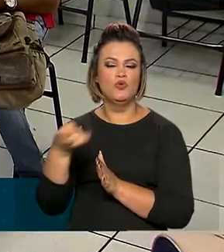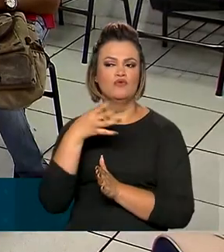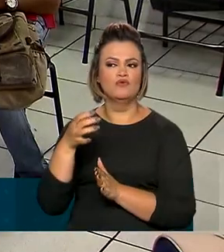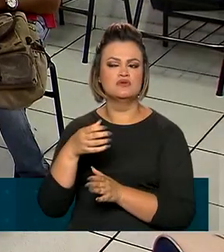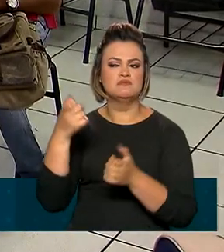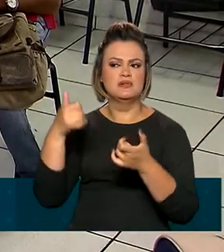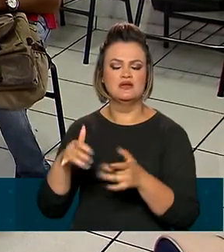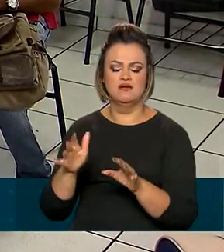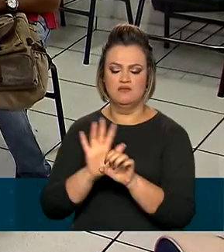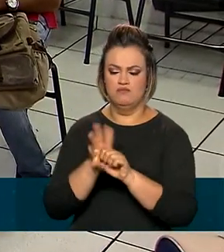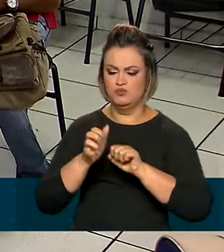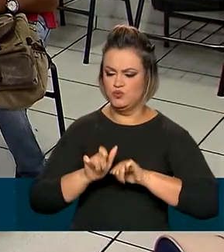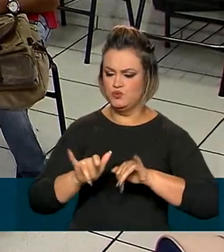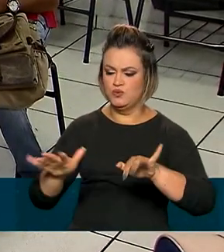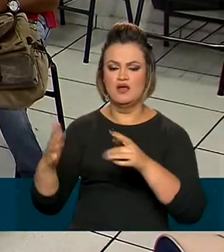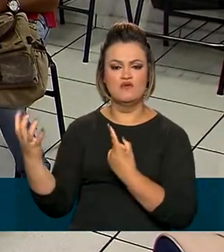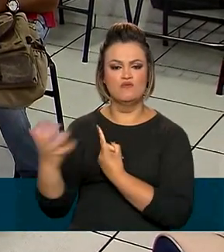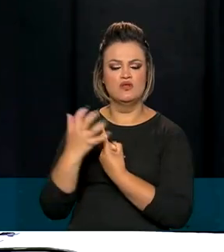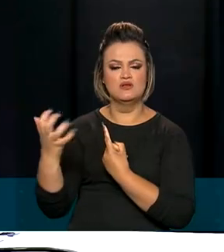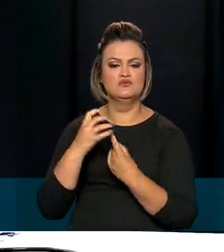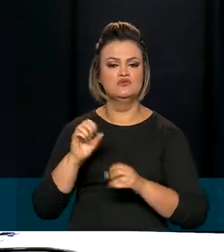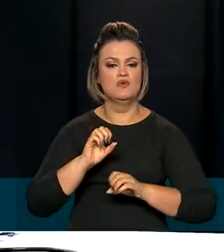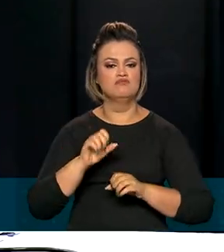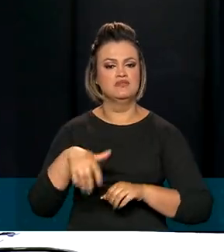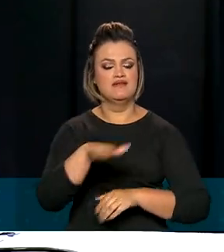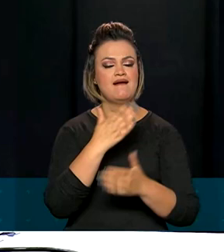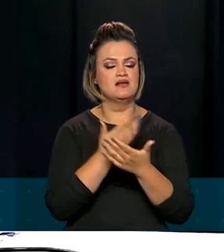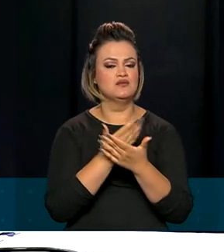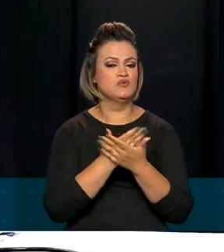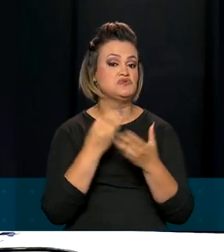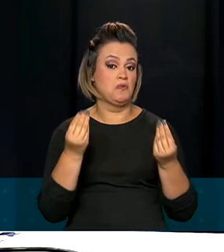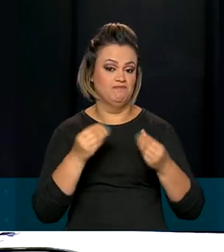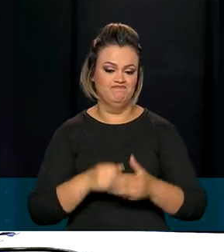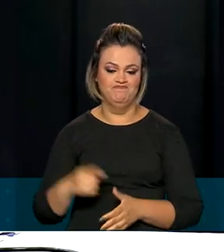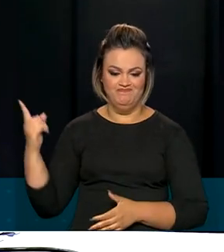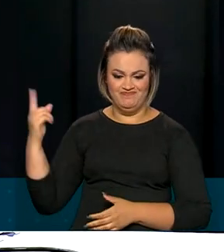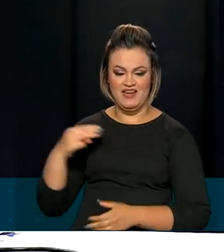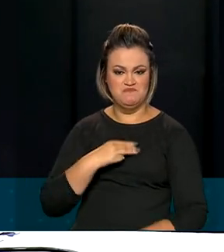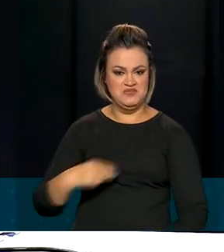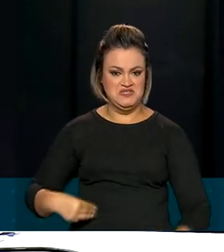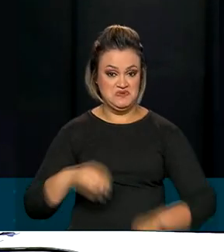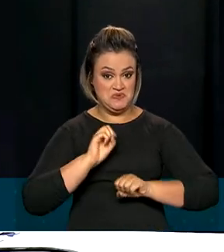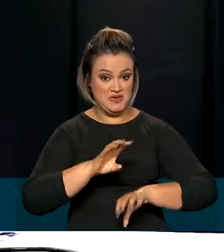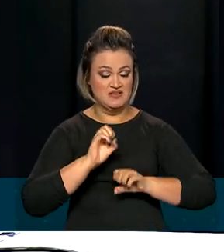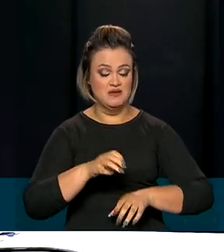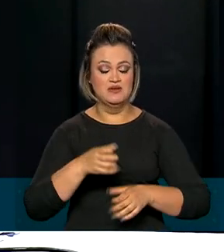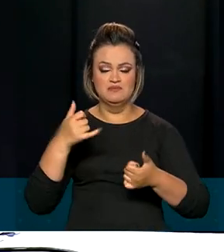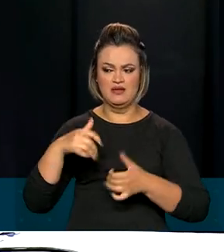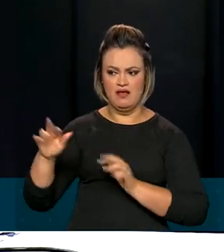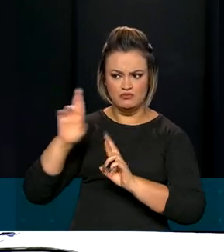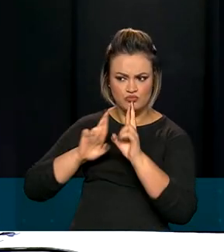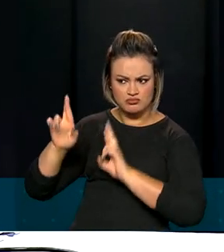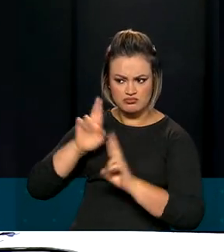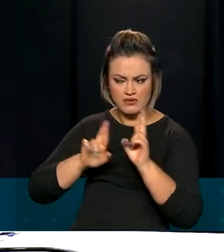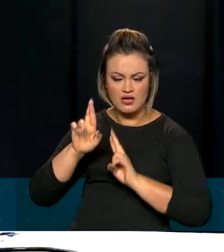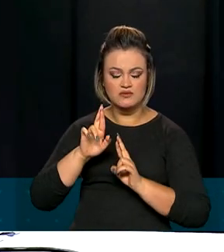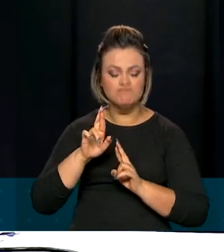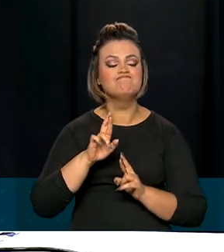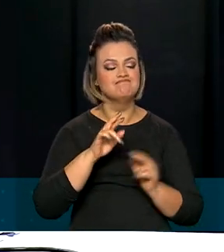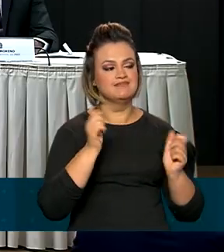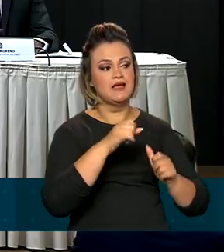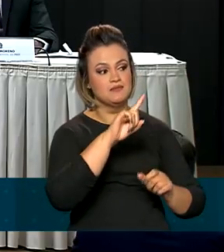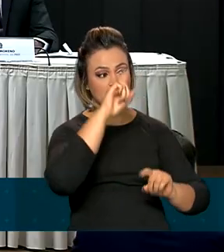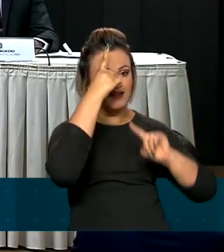impactos da pandemia na formação do estudante. Para o ministro da Educação, os resultados podem ajudar a definir políticas